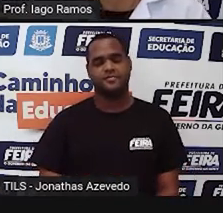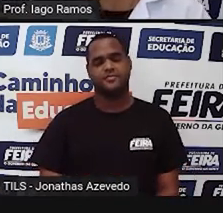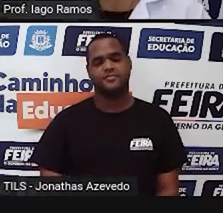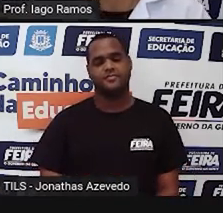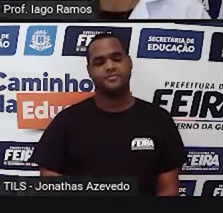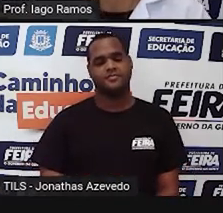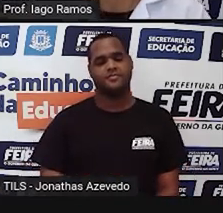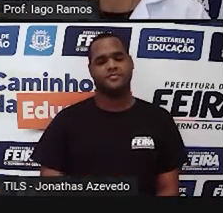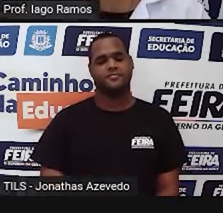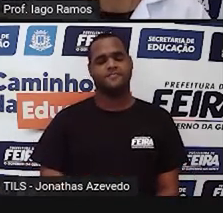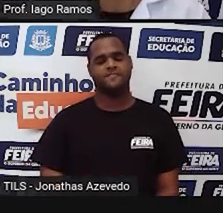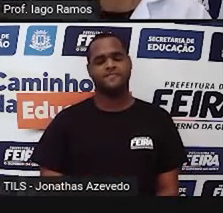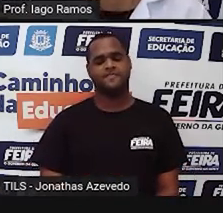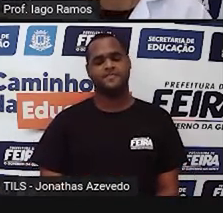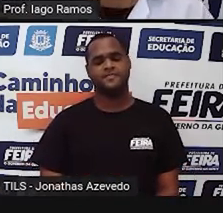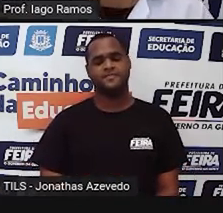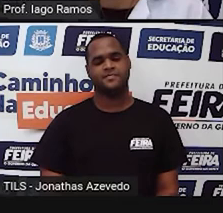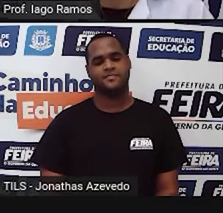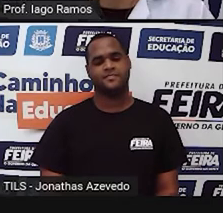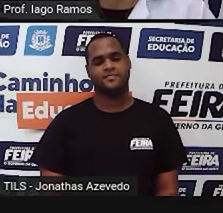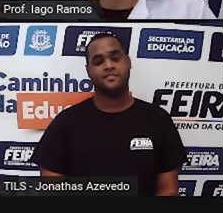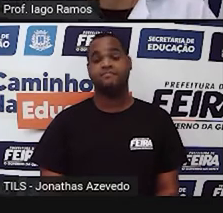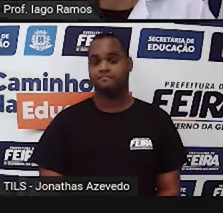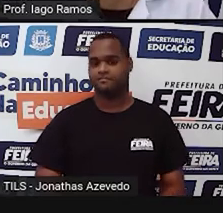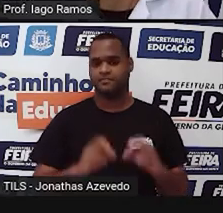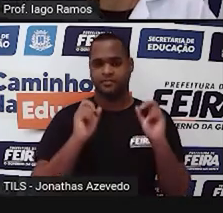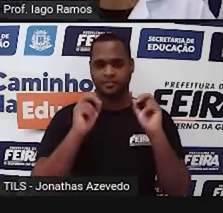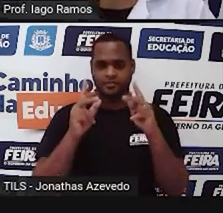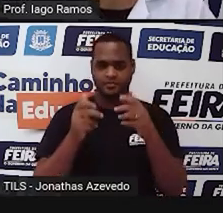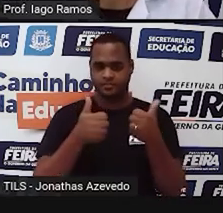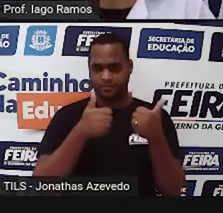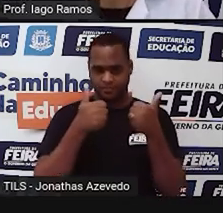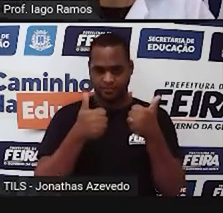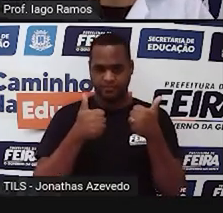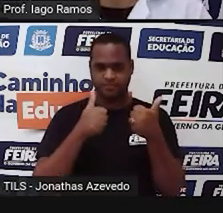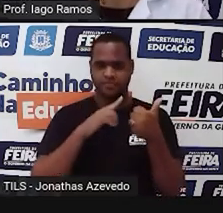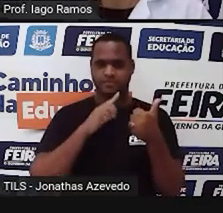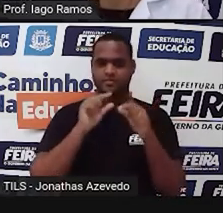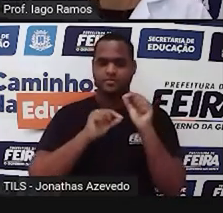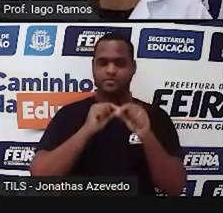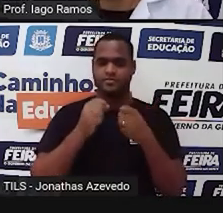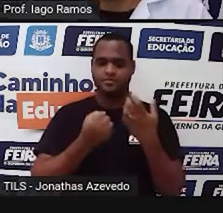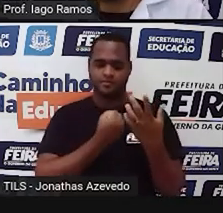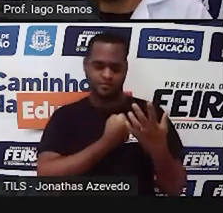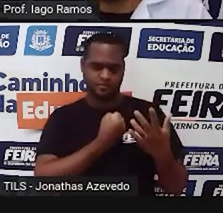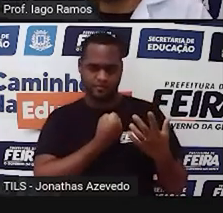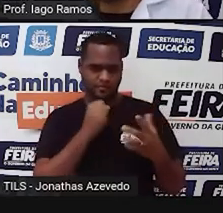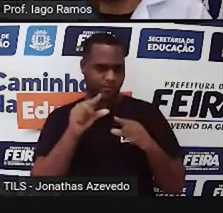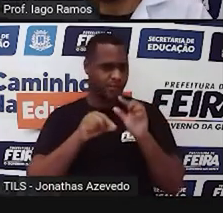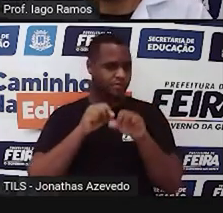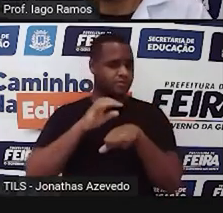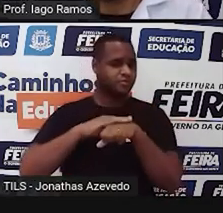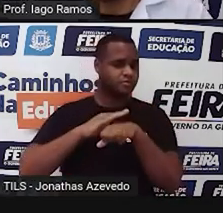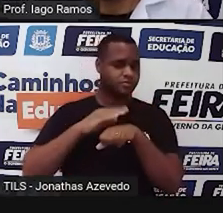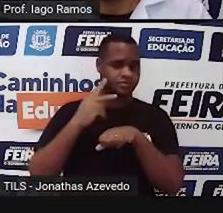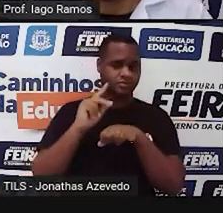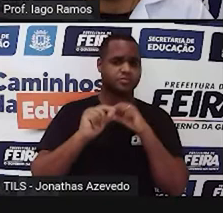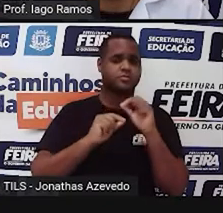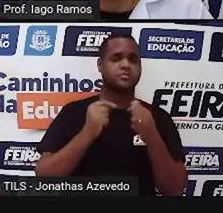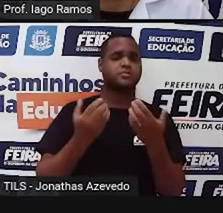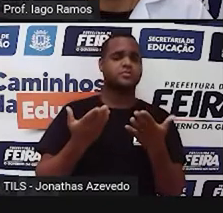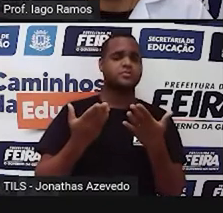Então vamos Prontinho. Então, qual foi o número aí que você escolheu pra você, né?